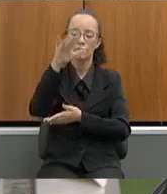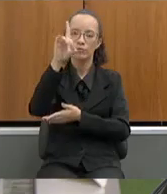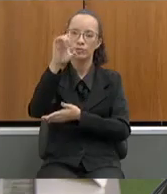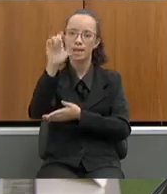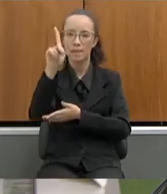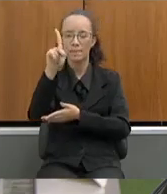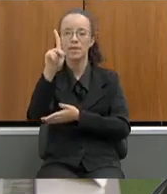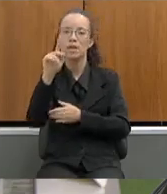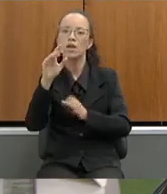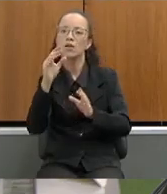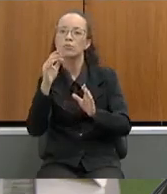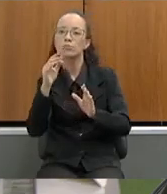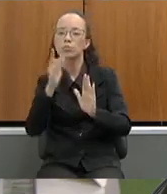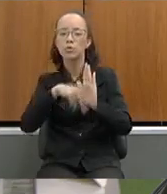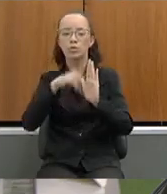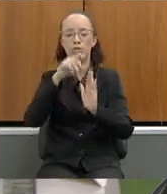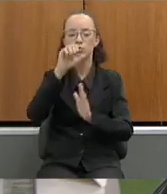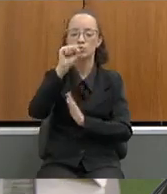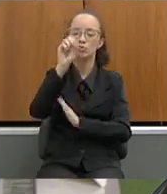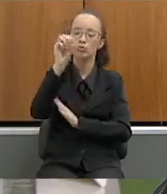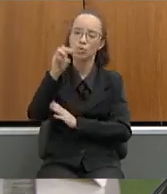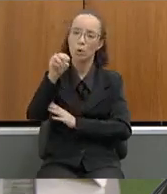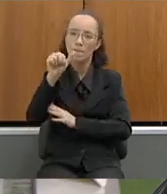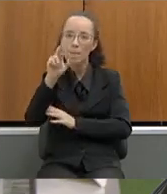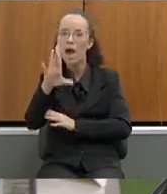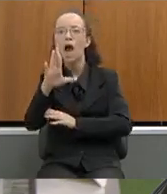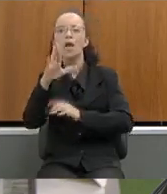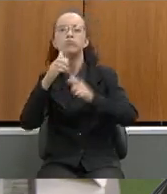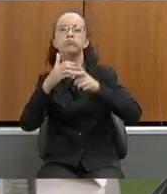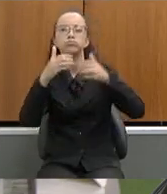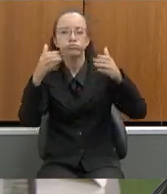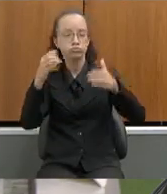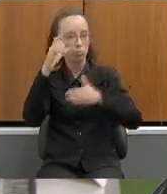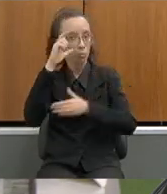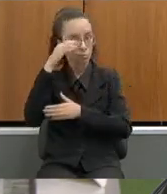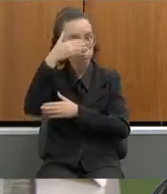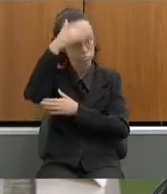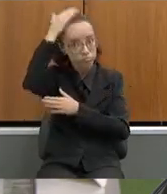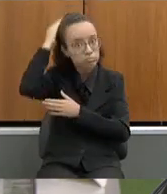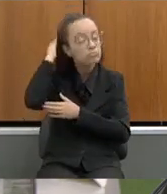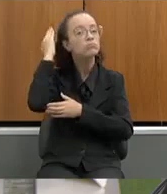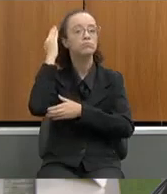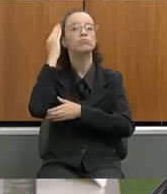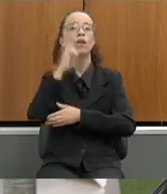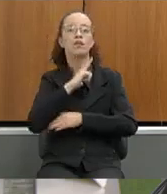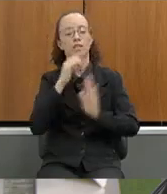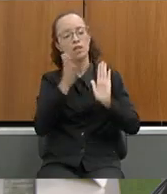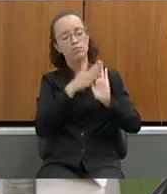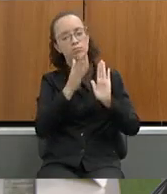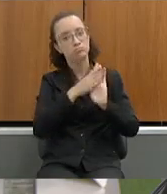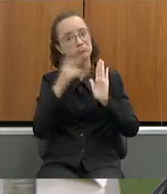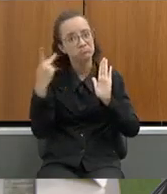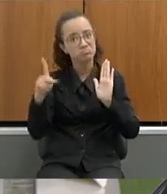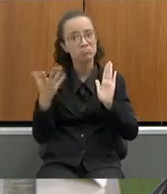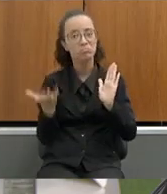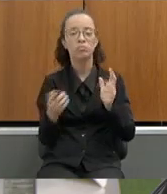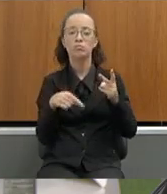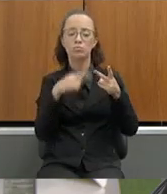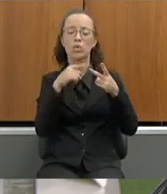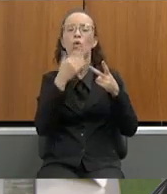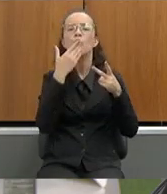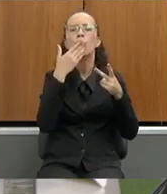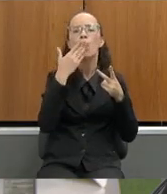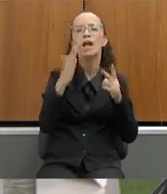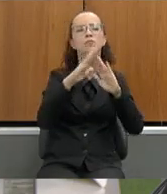tendo em vista o interesse de expansão do projeto pelo governador do estado conforme consta em seu plano de governo 2. quais